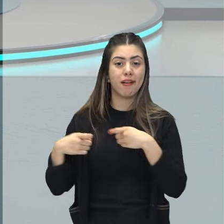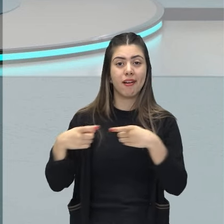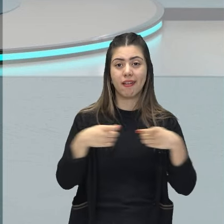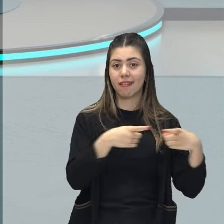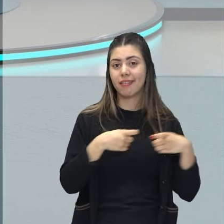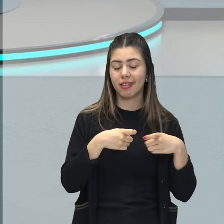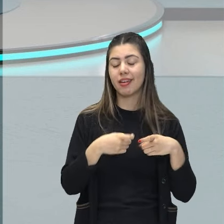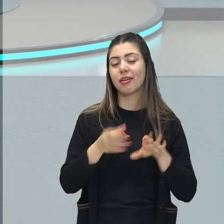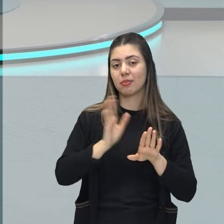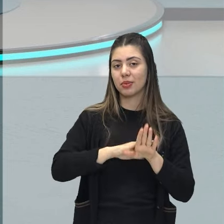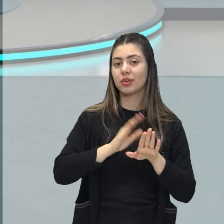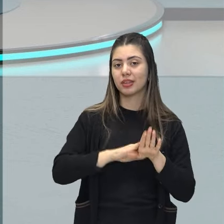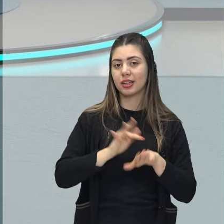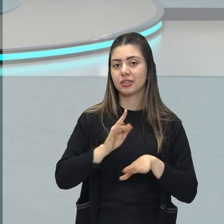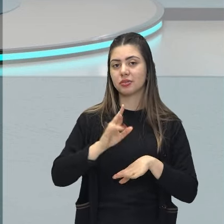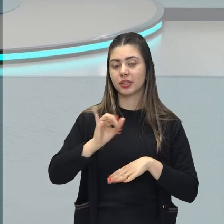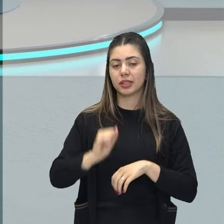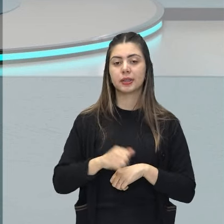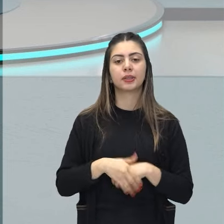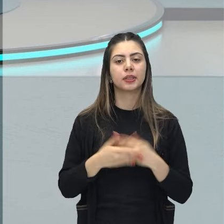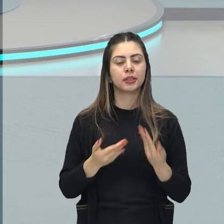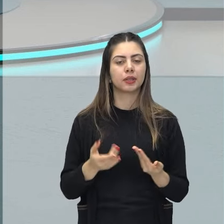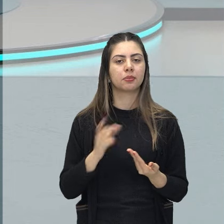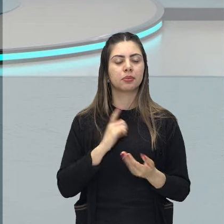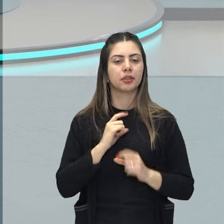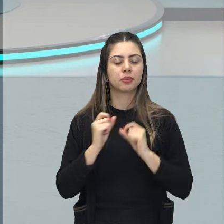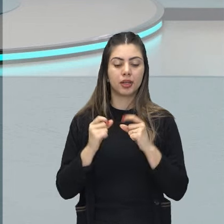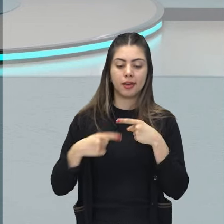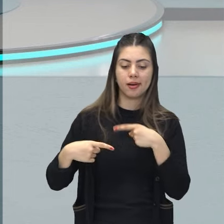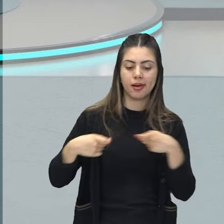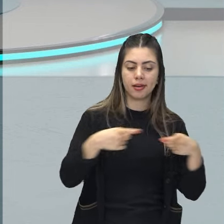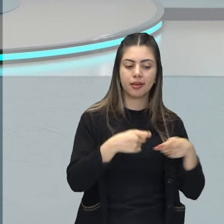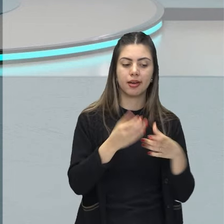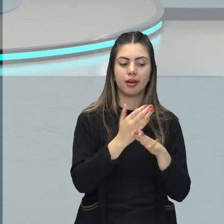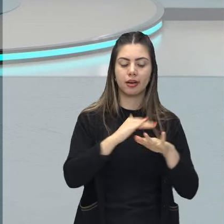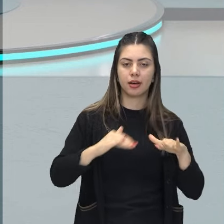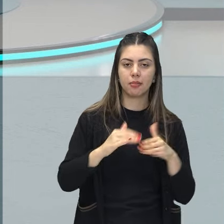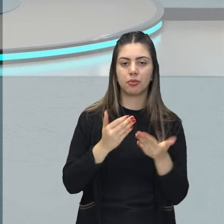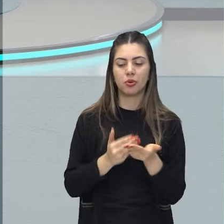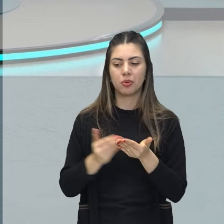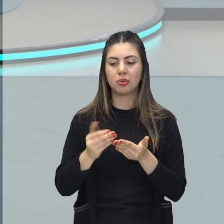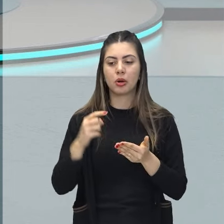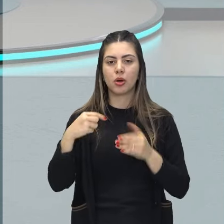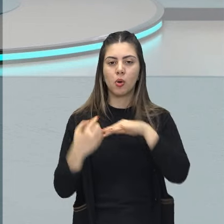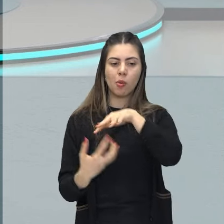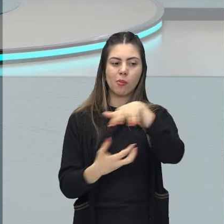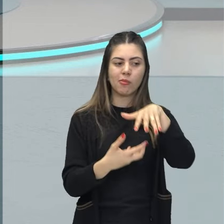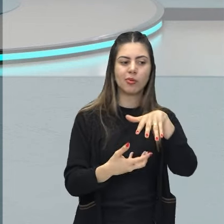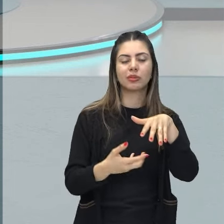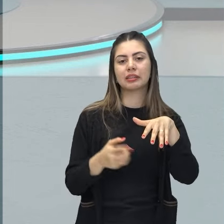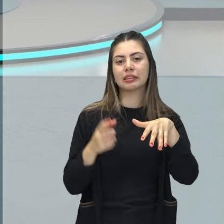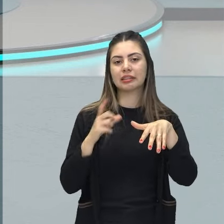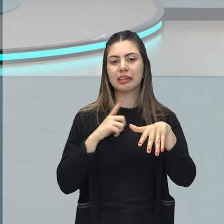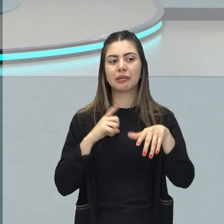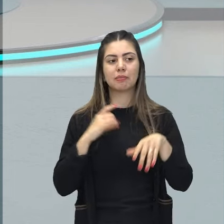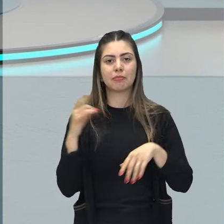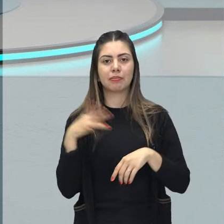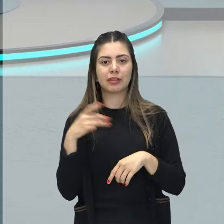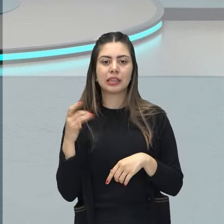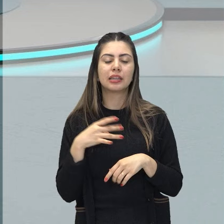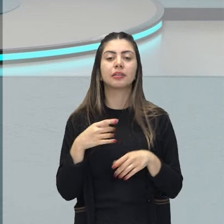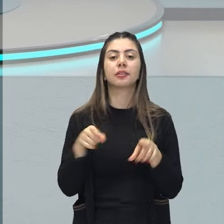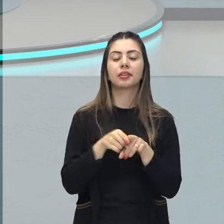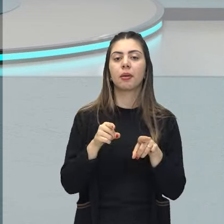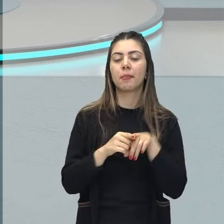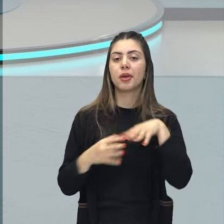Então nesse contexto de final de guerra, um mundo traumatizado pelos horrores e também um mundo que vai se